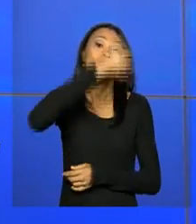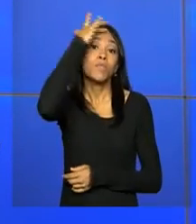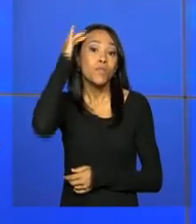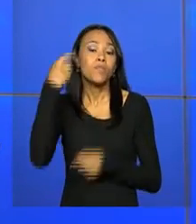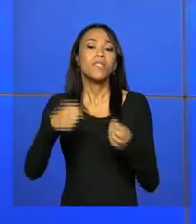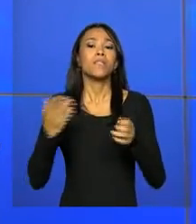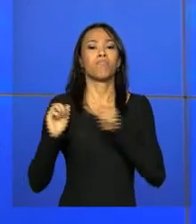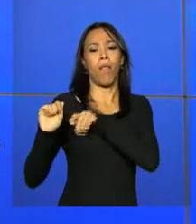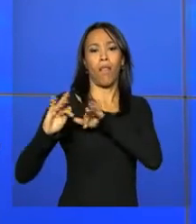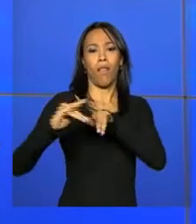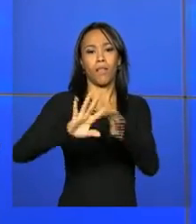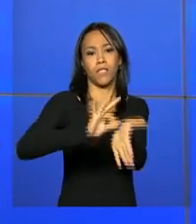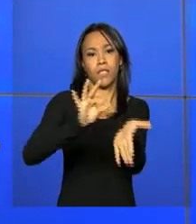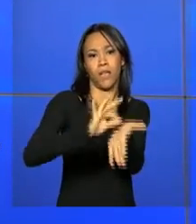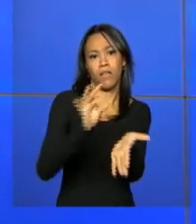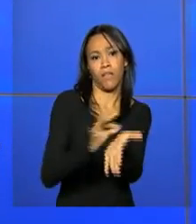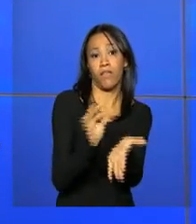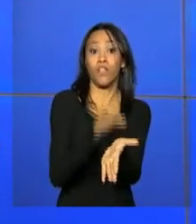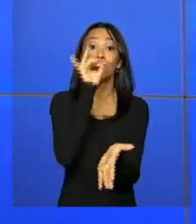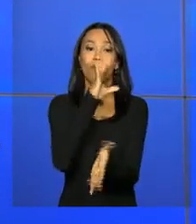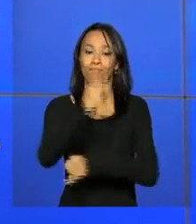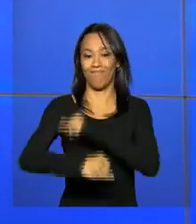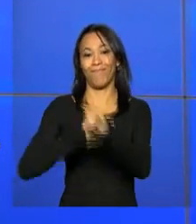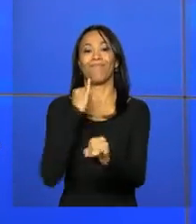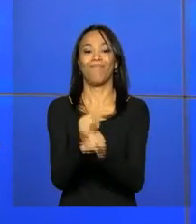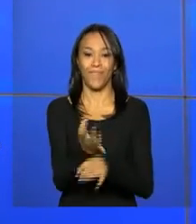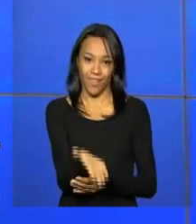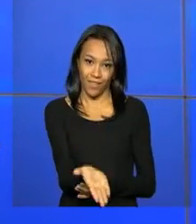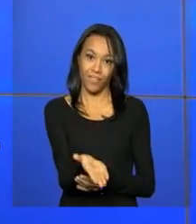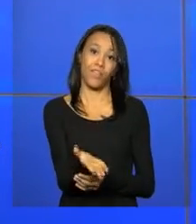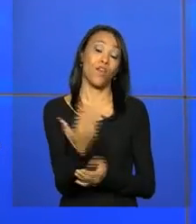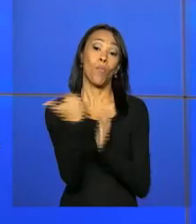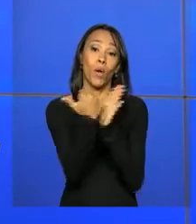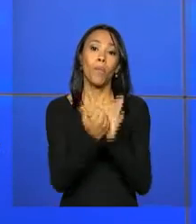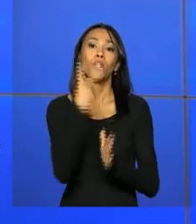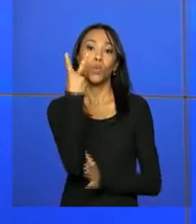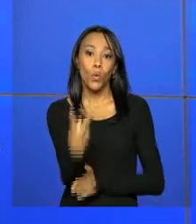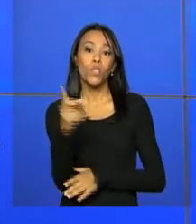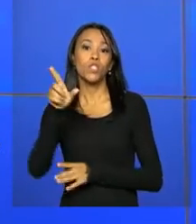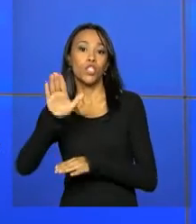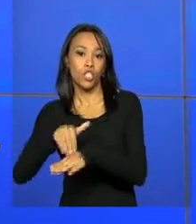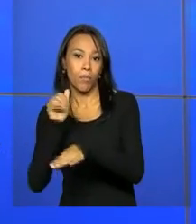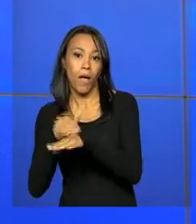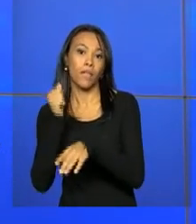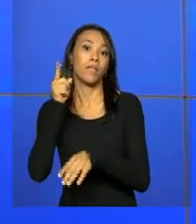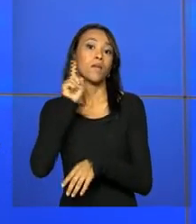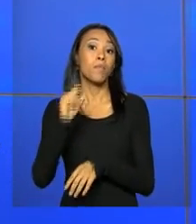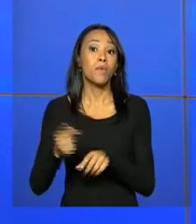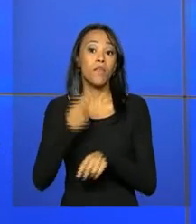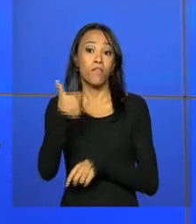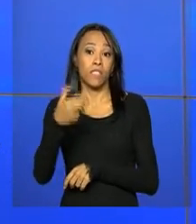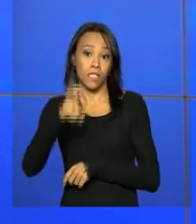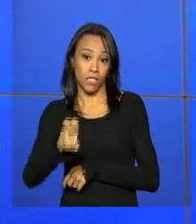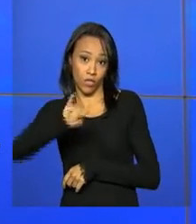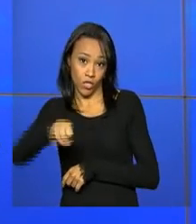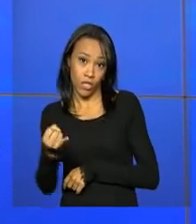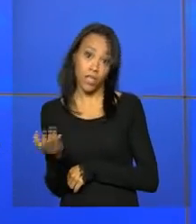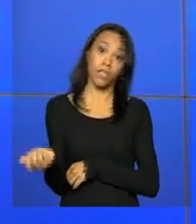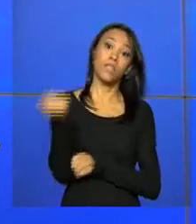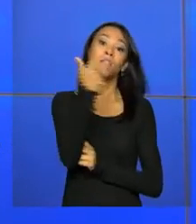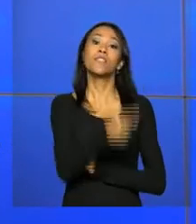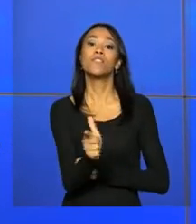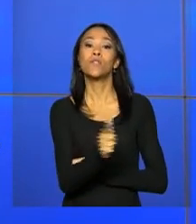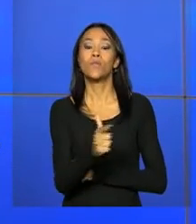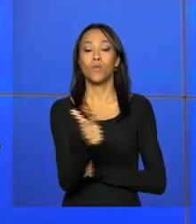devem se inscrever exclusivamente pela internet. O programa terá duas chamadas, a primeira no dia 25 de janeiro e a segunda